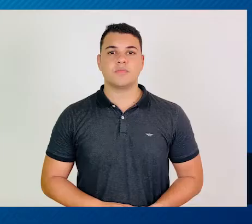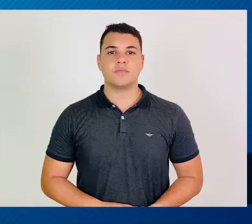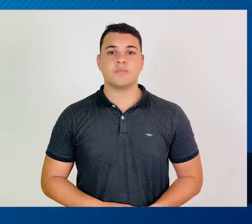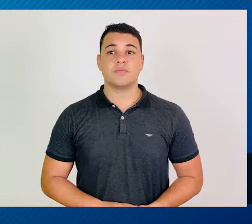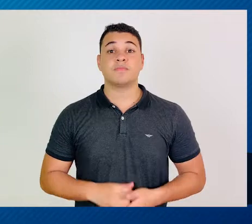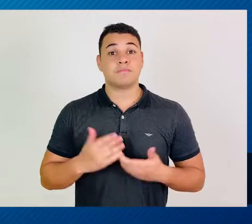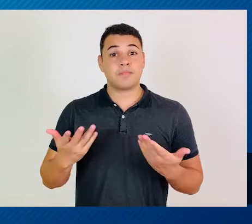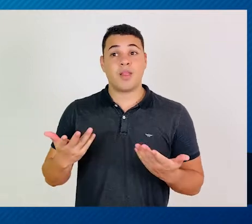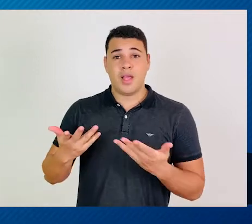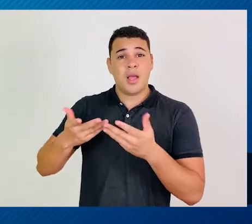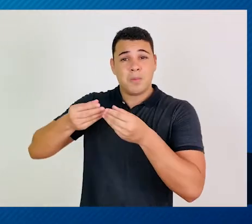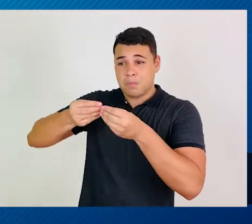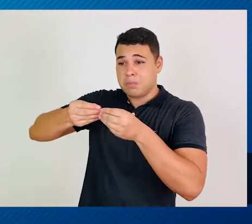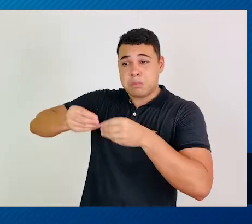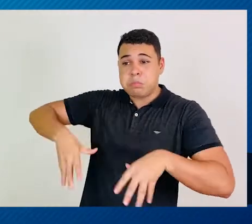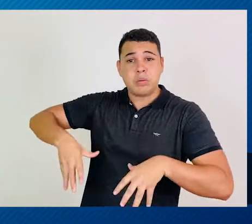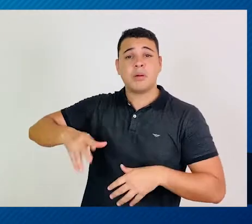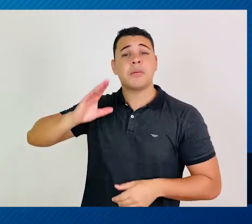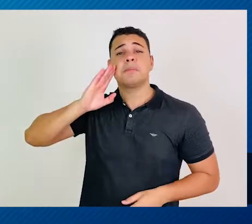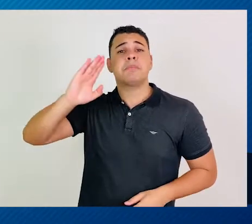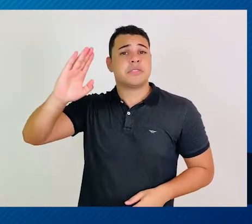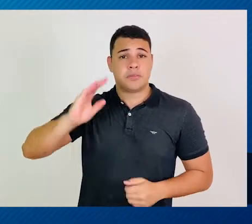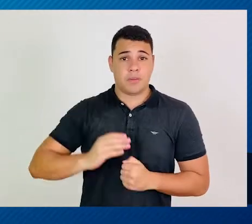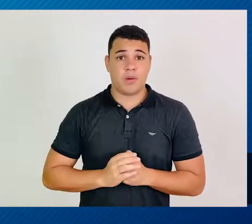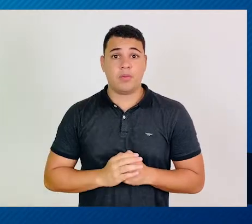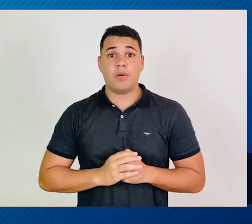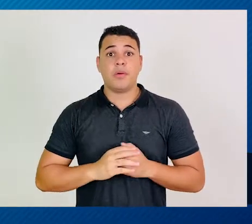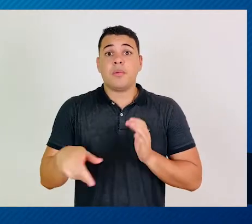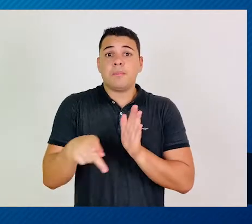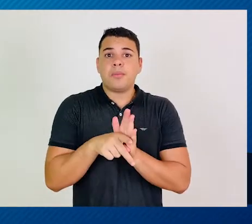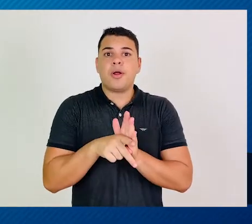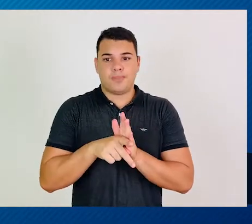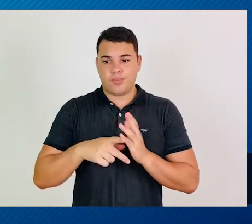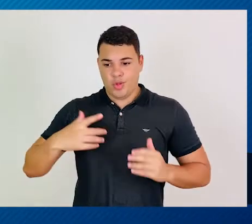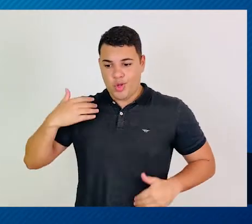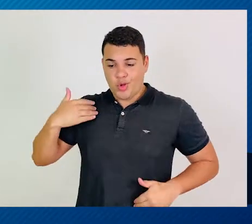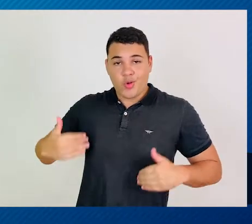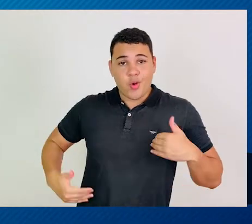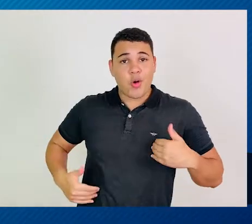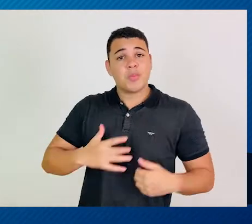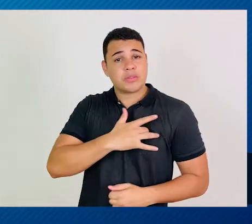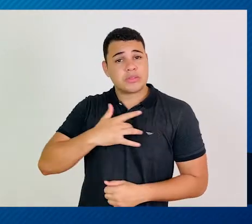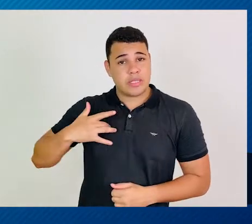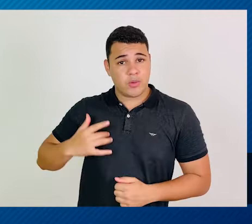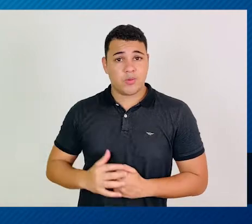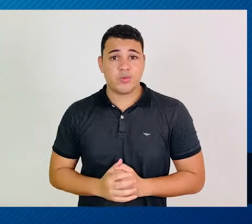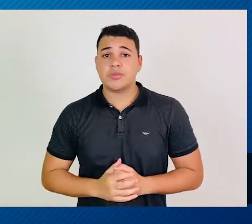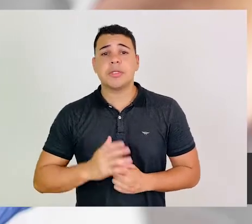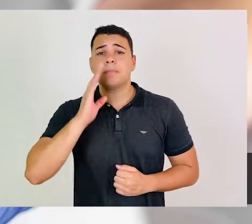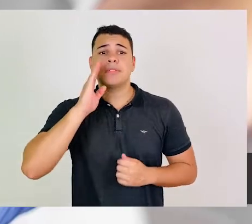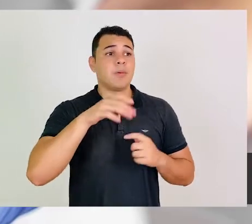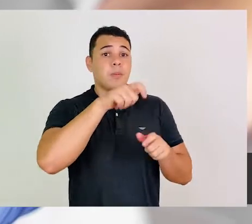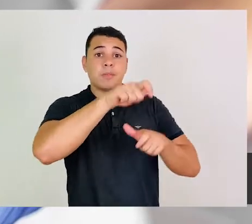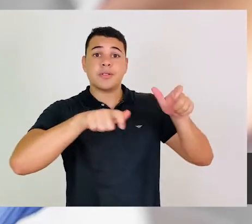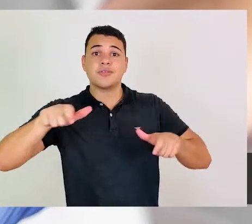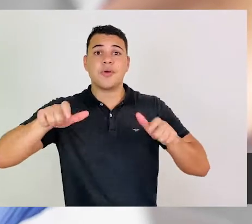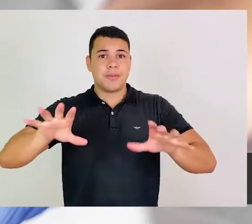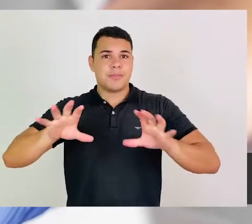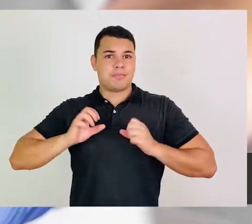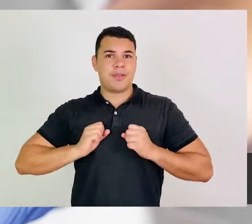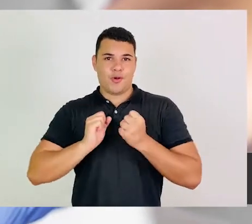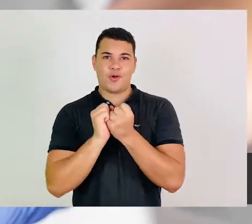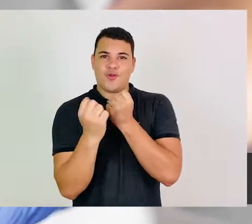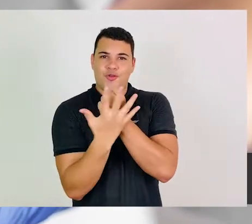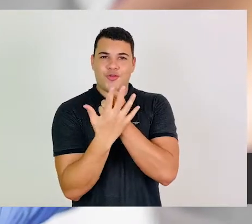O sistema endócrino é composto por um grupo de glândulas, como a tireoide, a hipófise e as adrenais, que regulam e